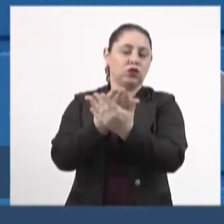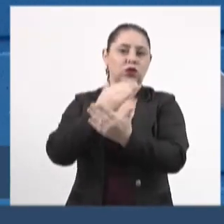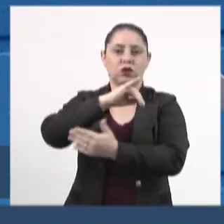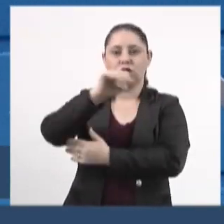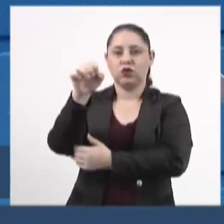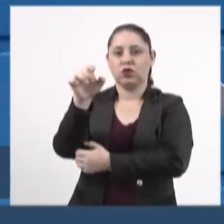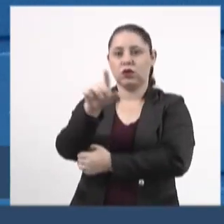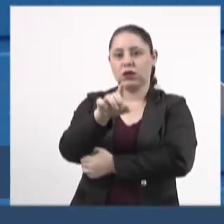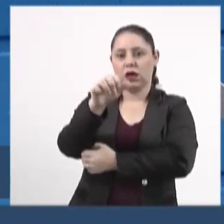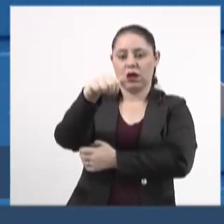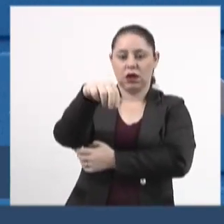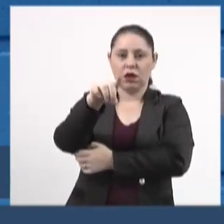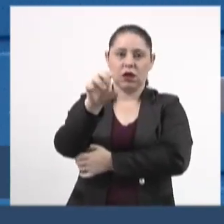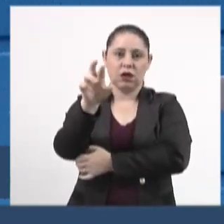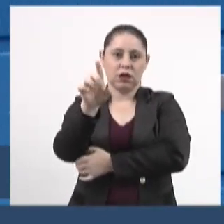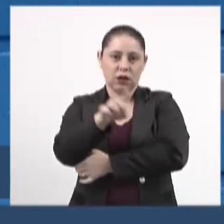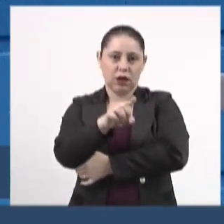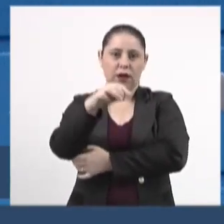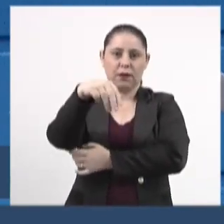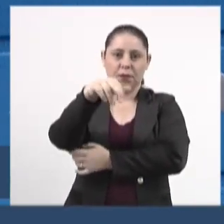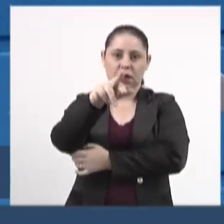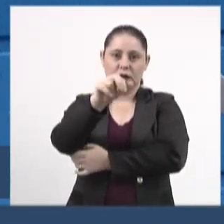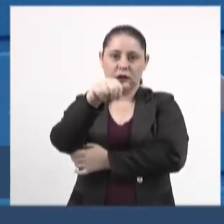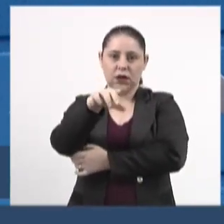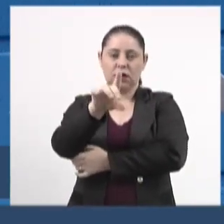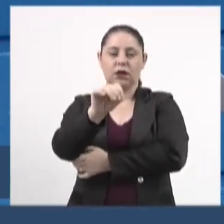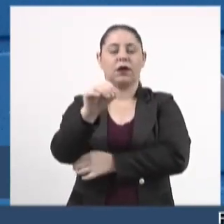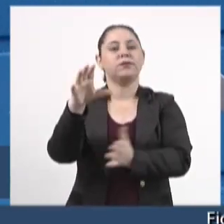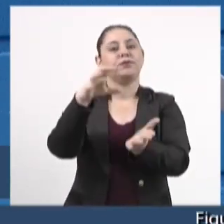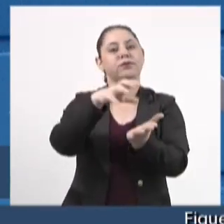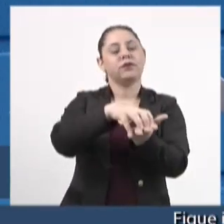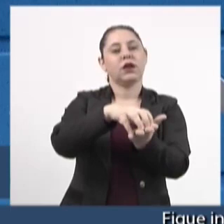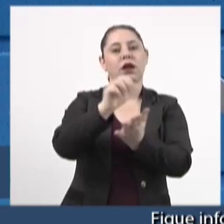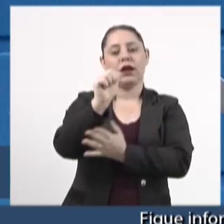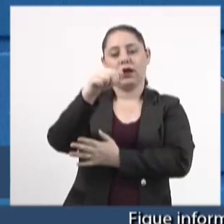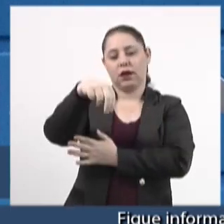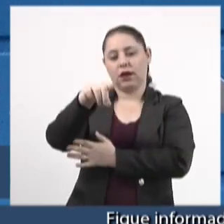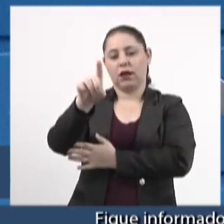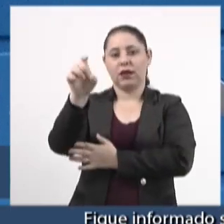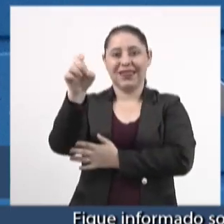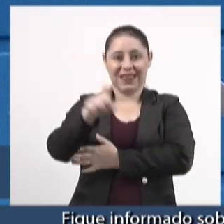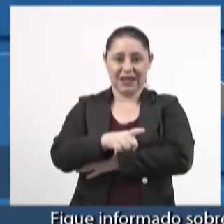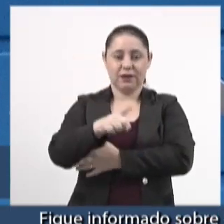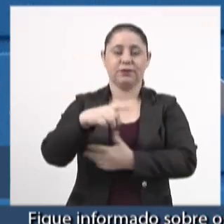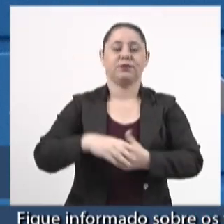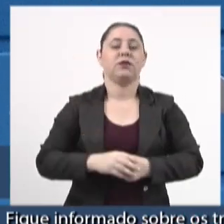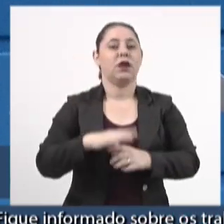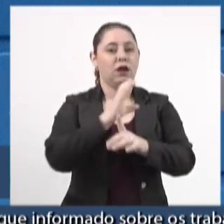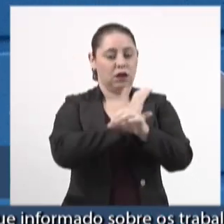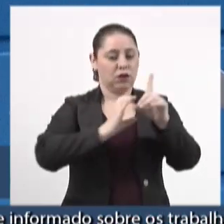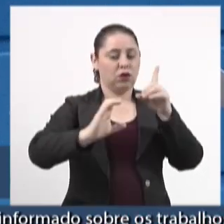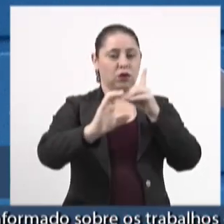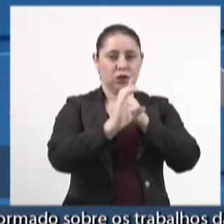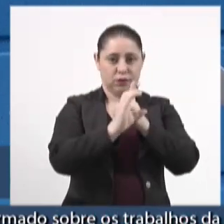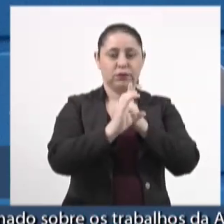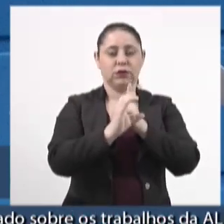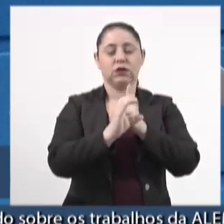José André Miranda, localizada na aldeia André. A comunidade